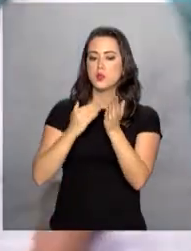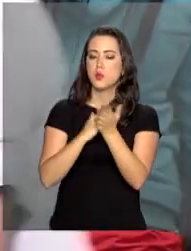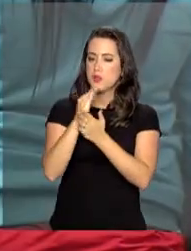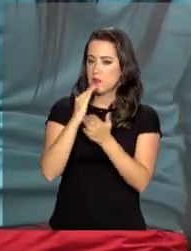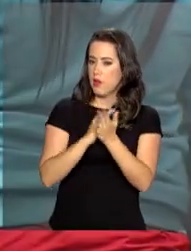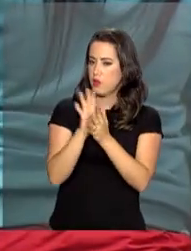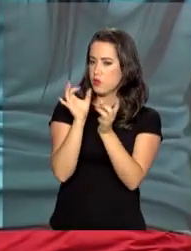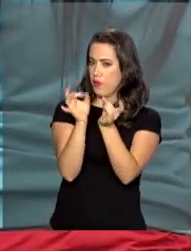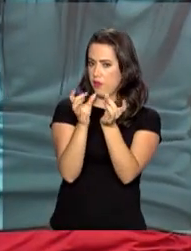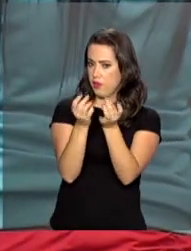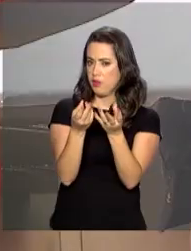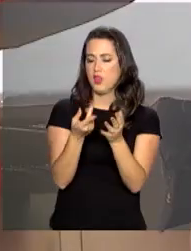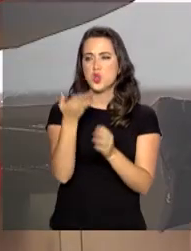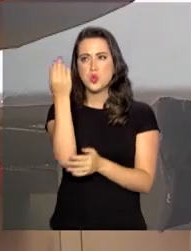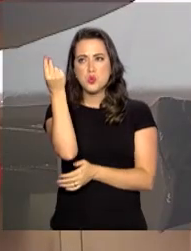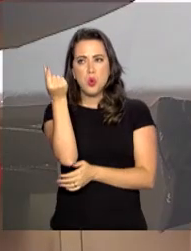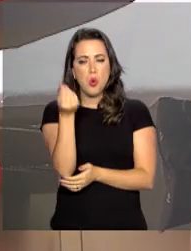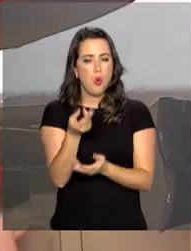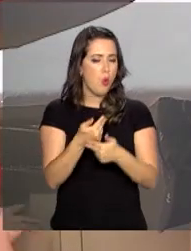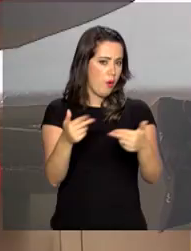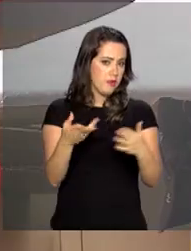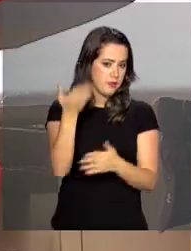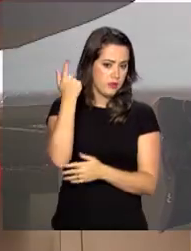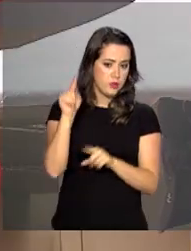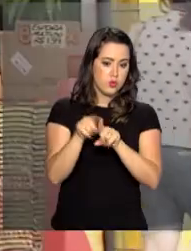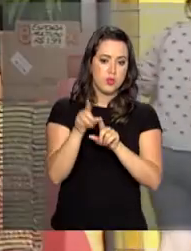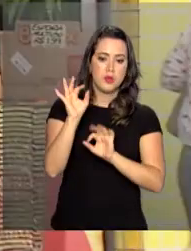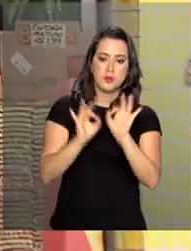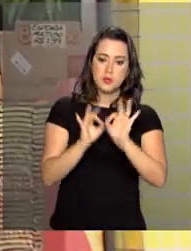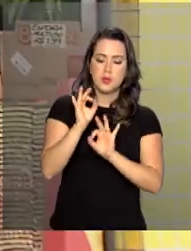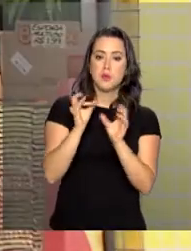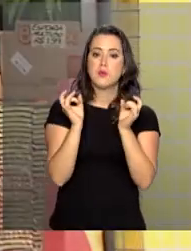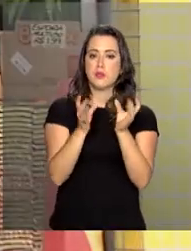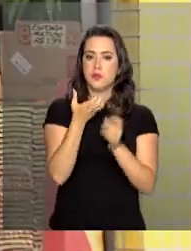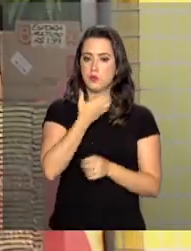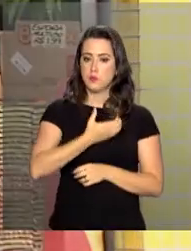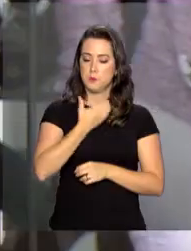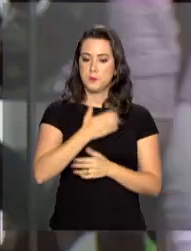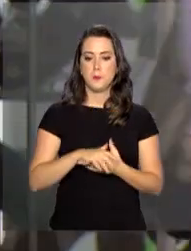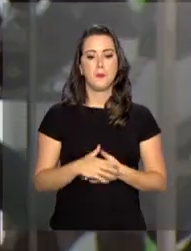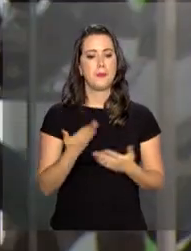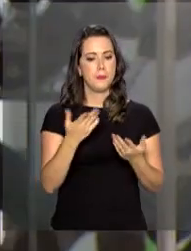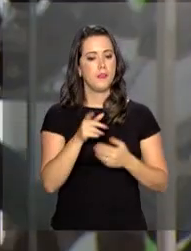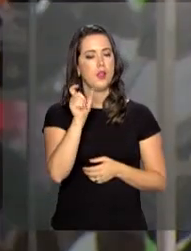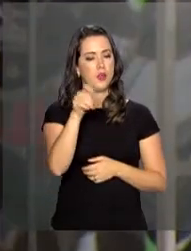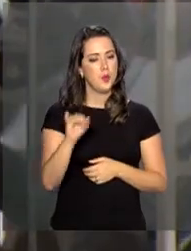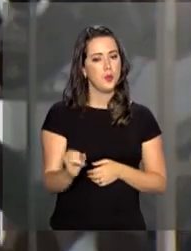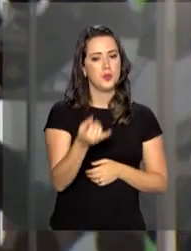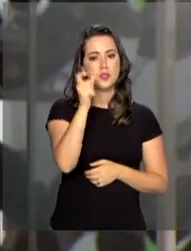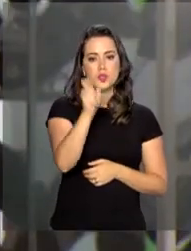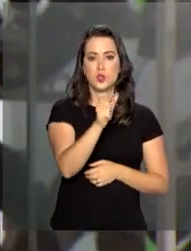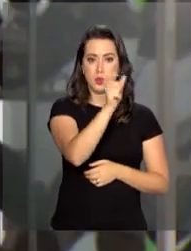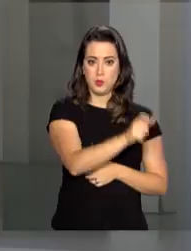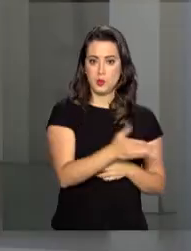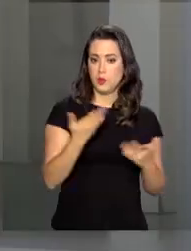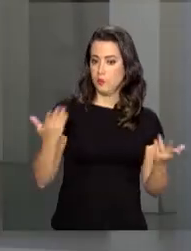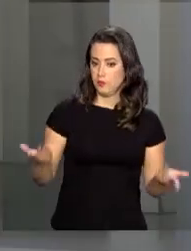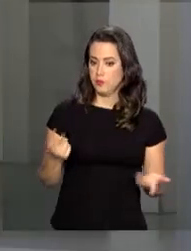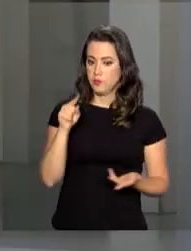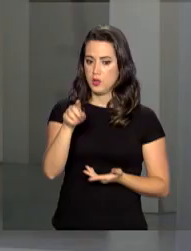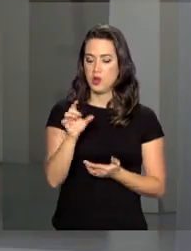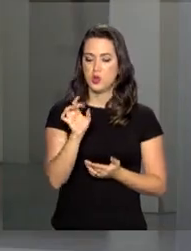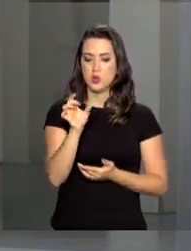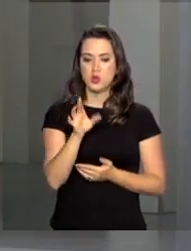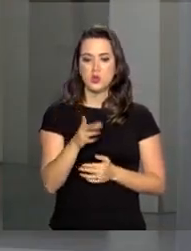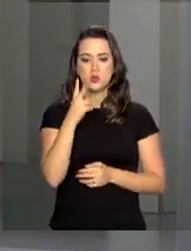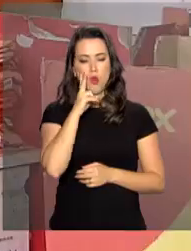para se desfazerem dos estoques e se prepararem para as vendas de Natal. E quem aproveita é o consumidor, nem que